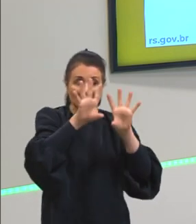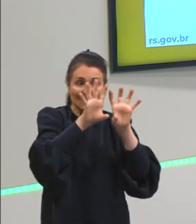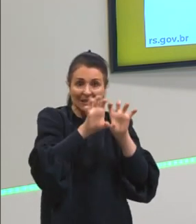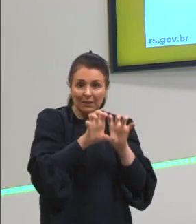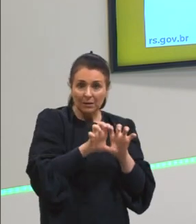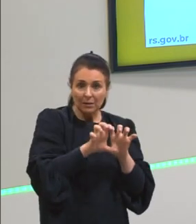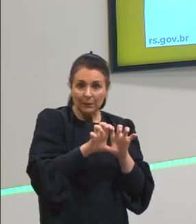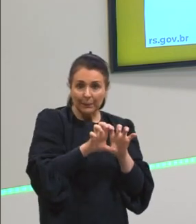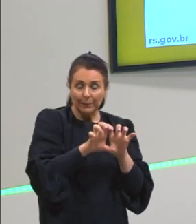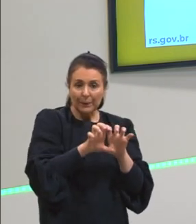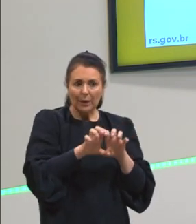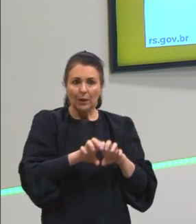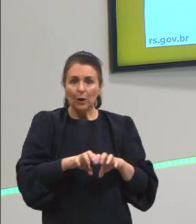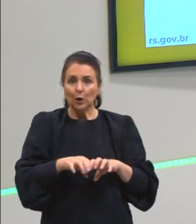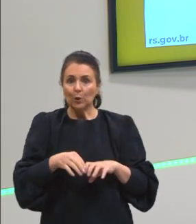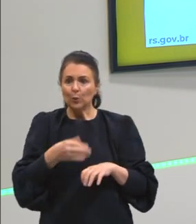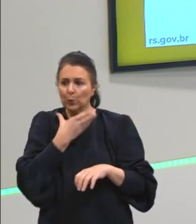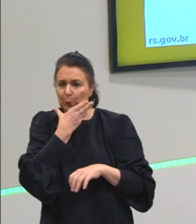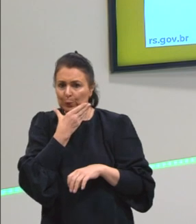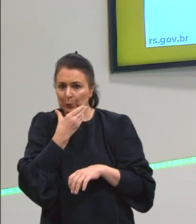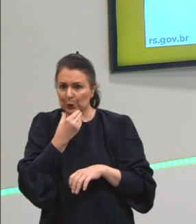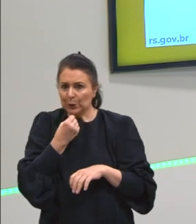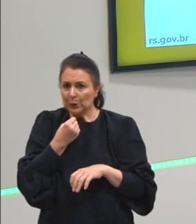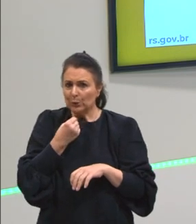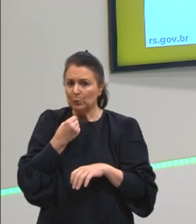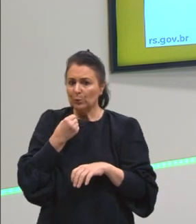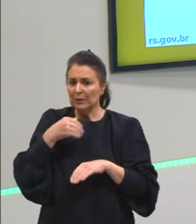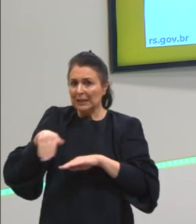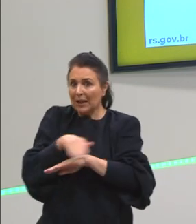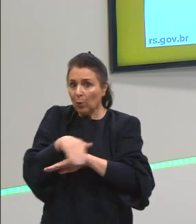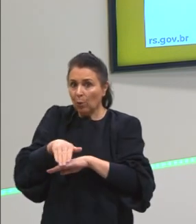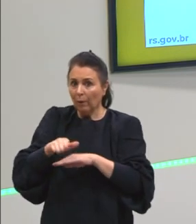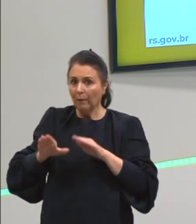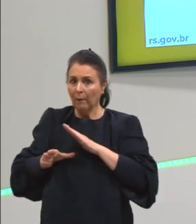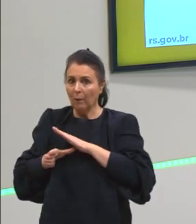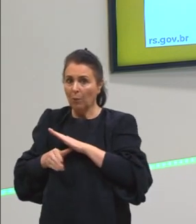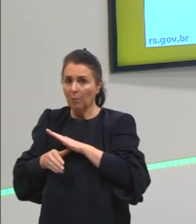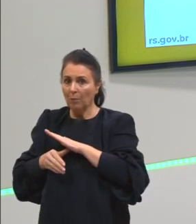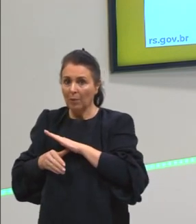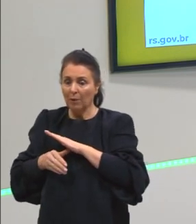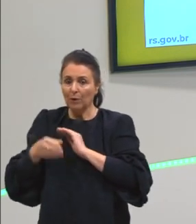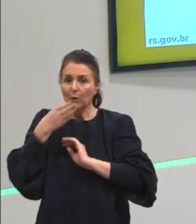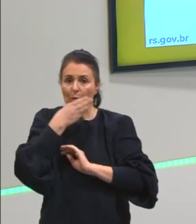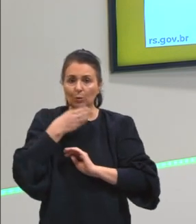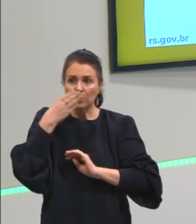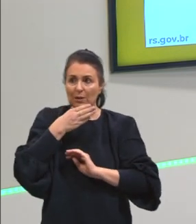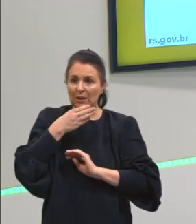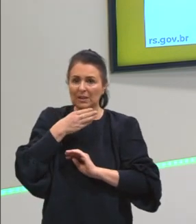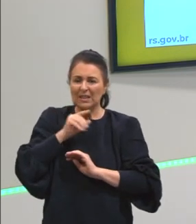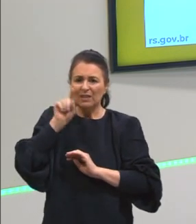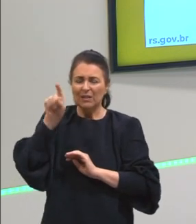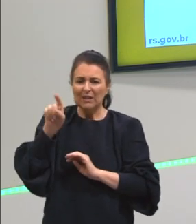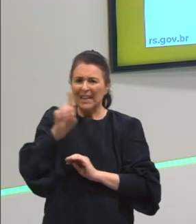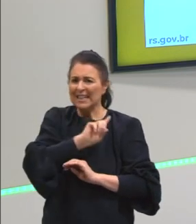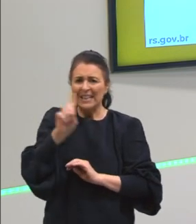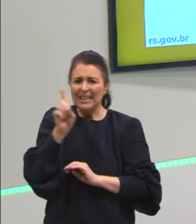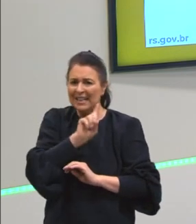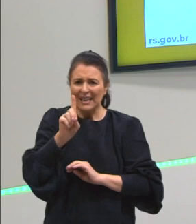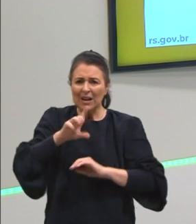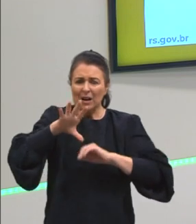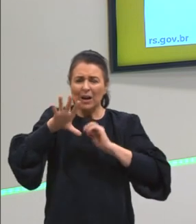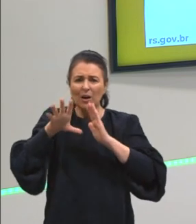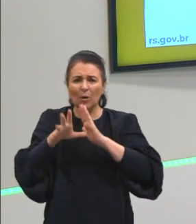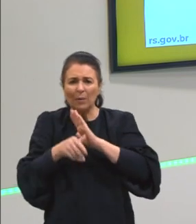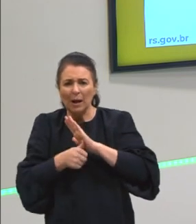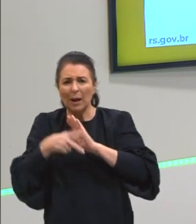E a gurizadinha da rua acabava roubando esses doces e as mulheres gritavam, não rouba, pé